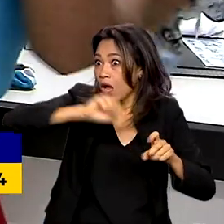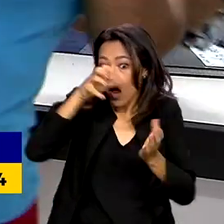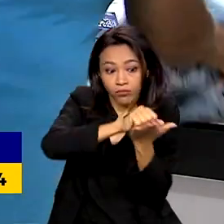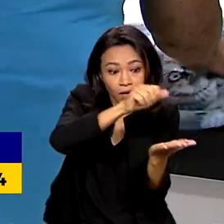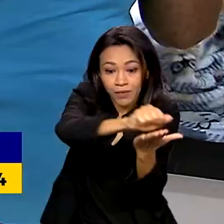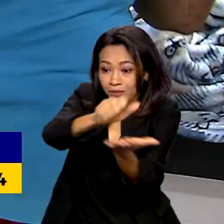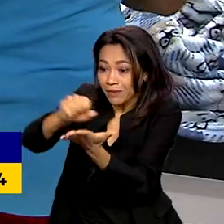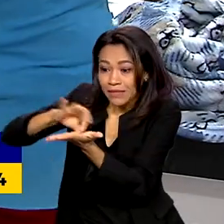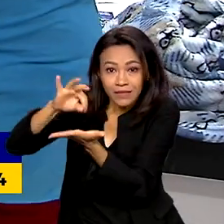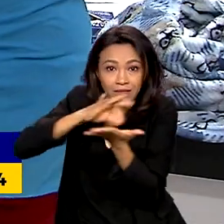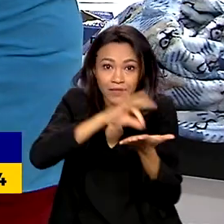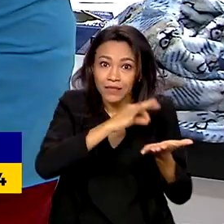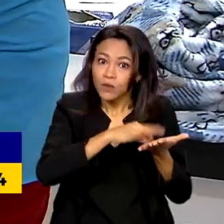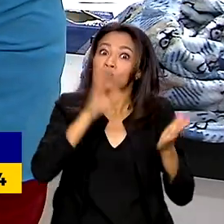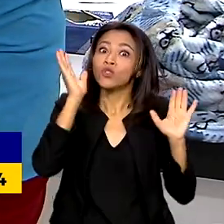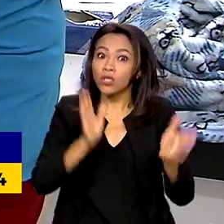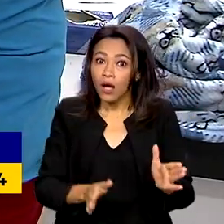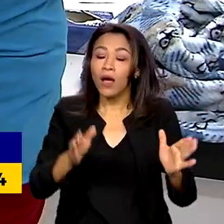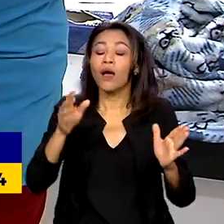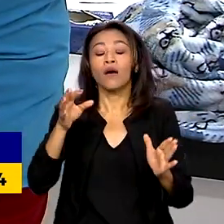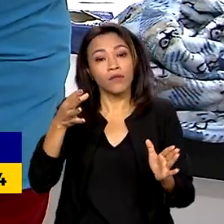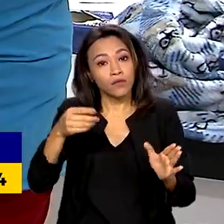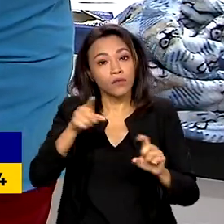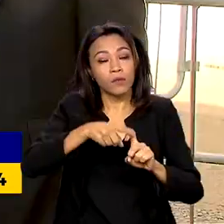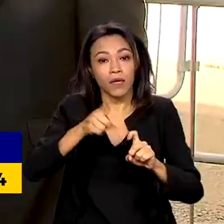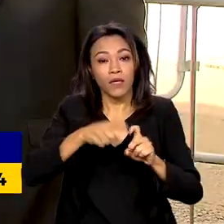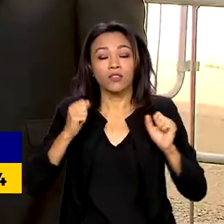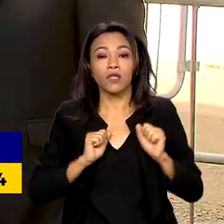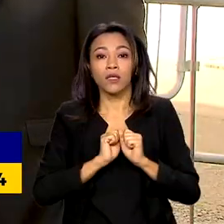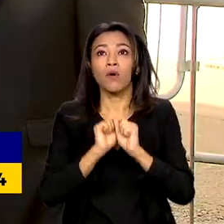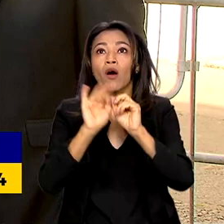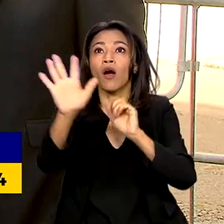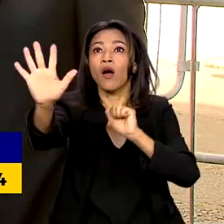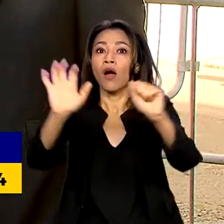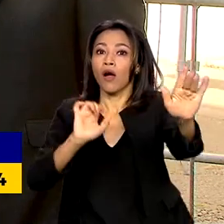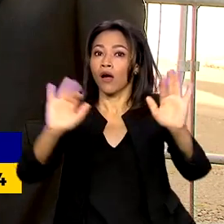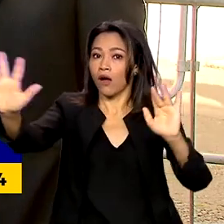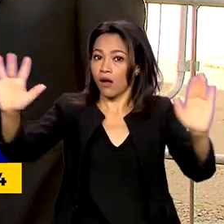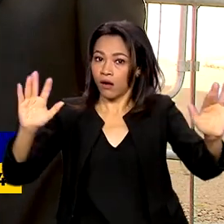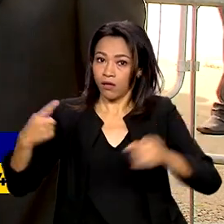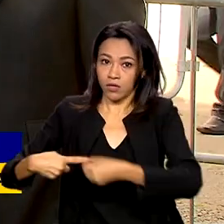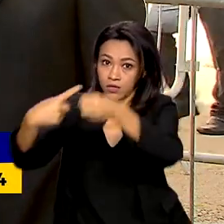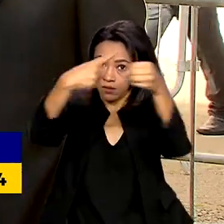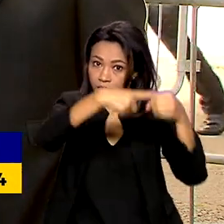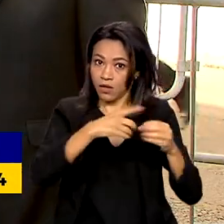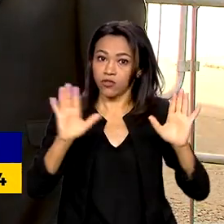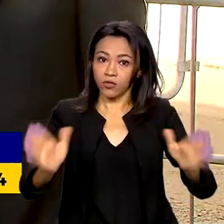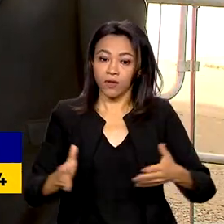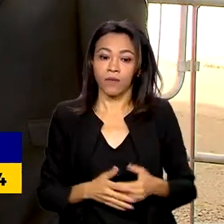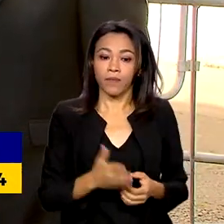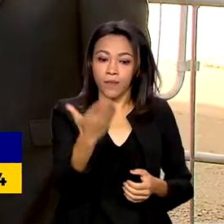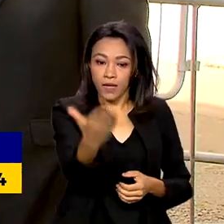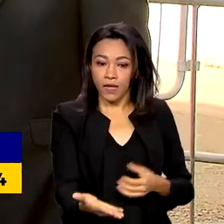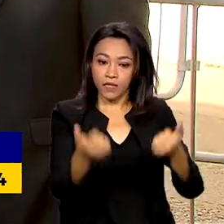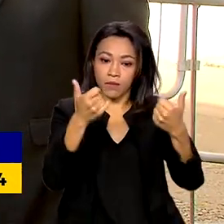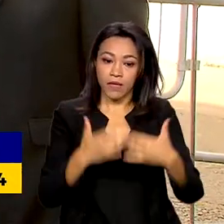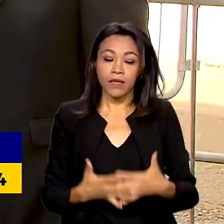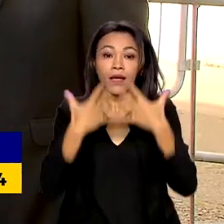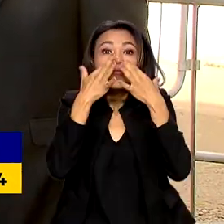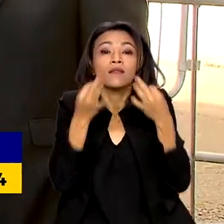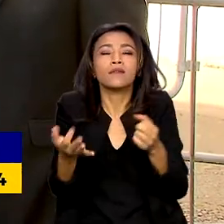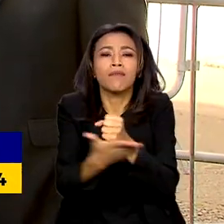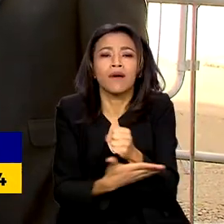médicos já estão se apresentando nos municípios. Nós estamos falando de uma perspectiva de garantir que, de fato, a atenção básica